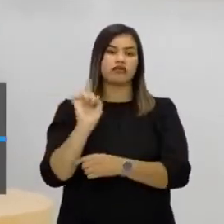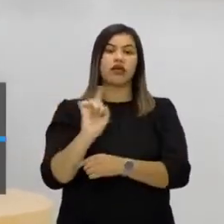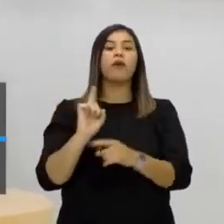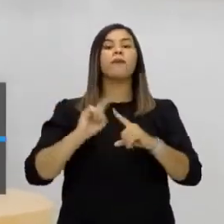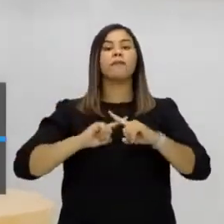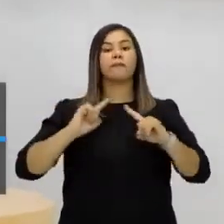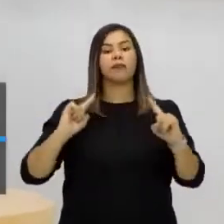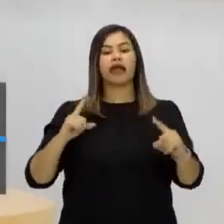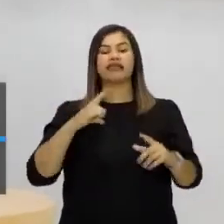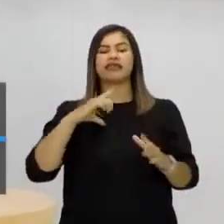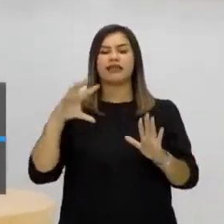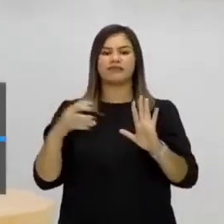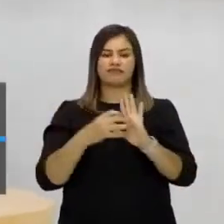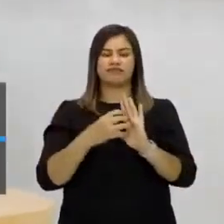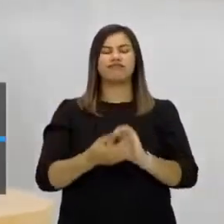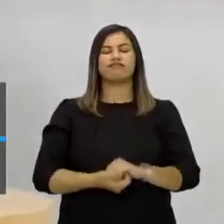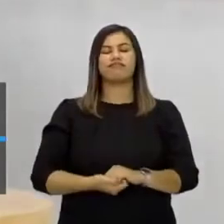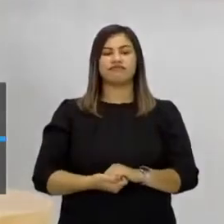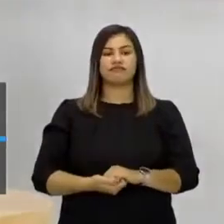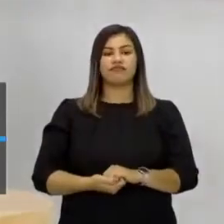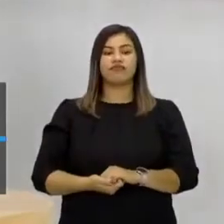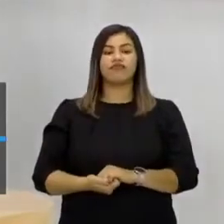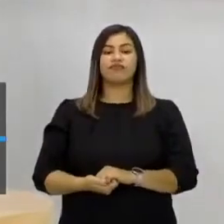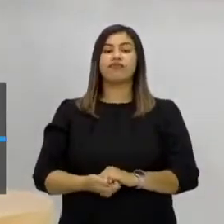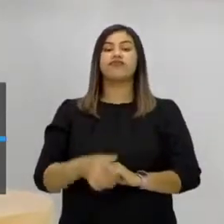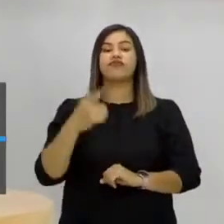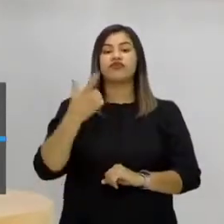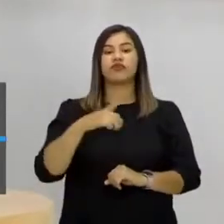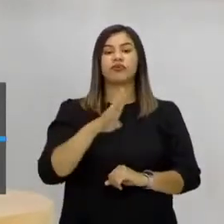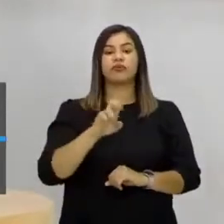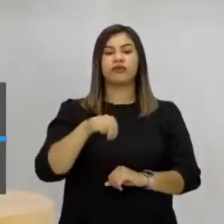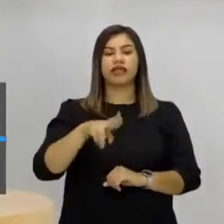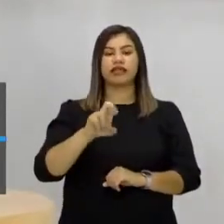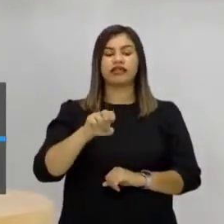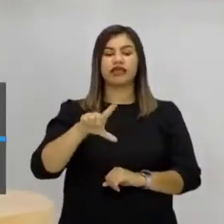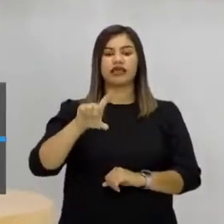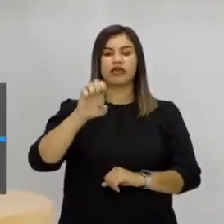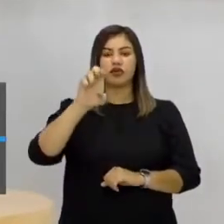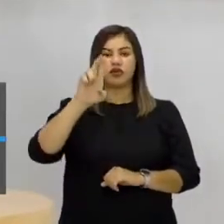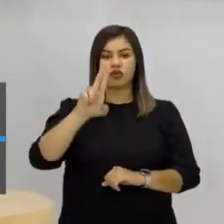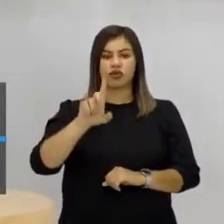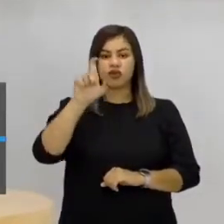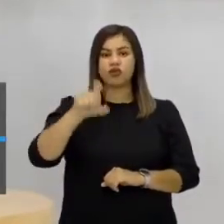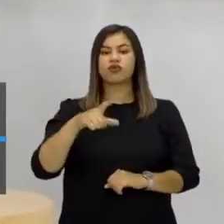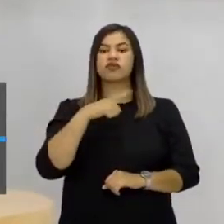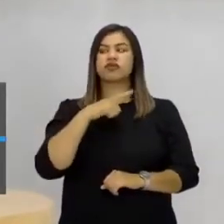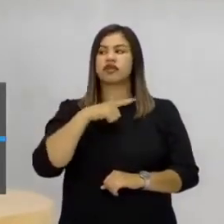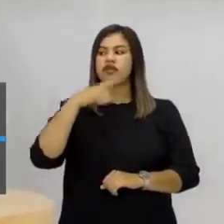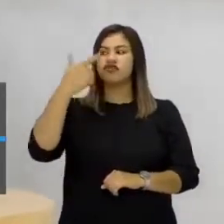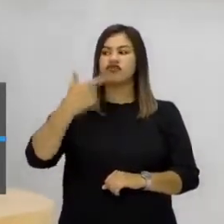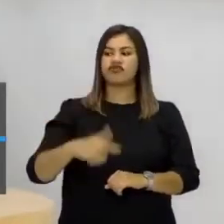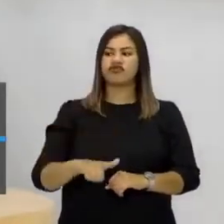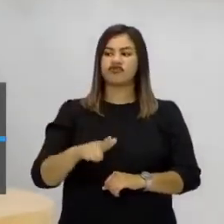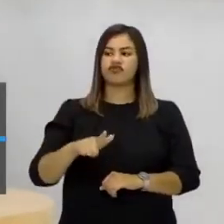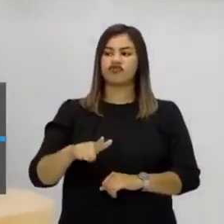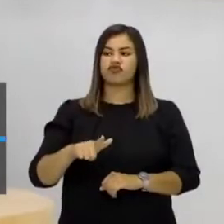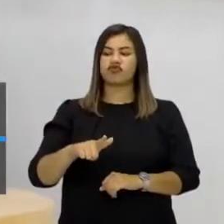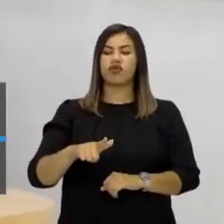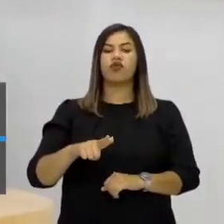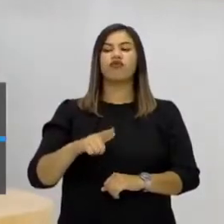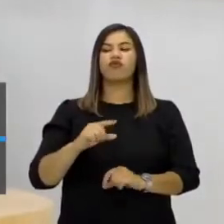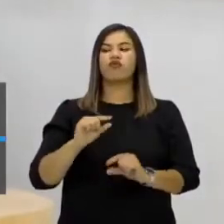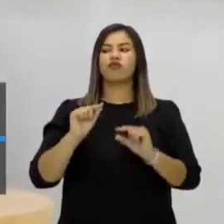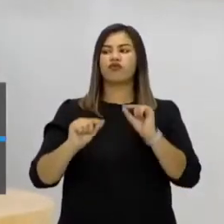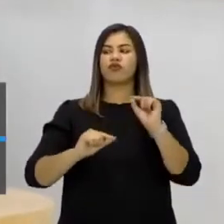interferência dessa guerra aí. Depois do Benelux, nós tivemos uma outra organização, que é a Comunidade Europeia